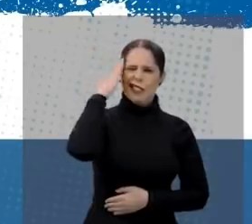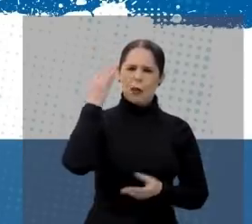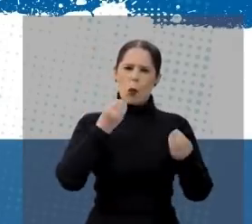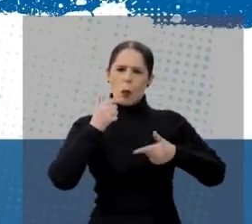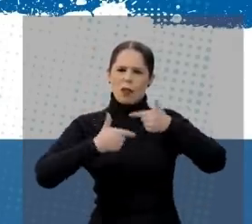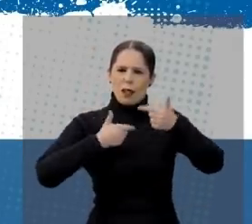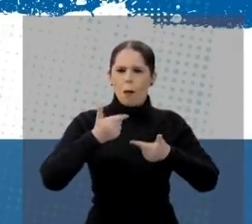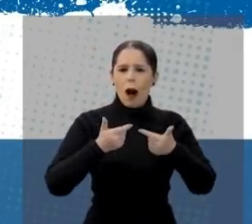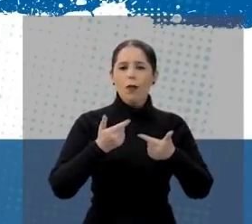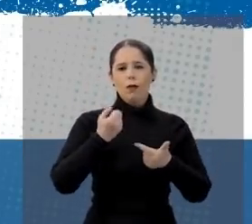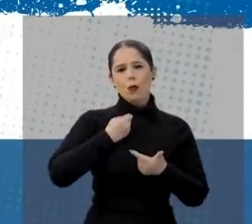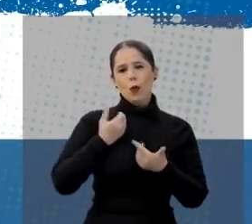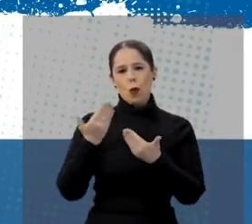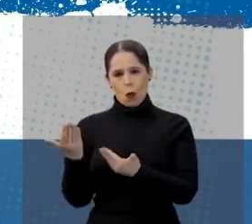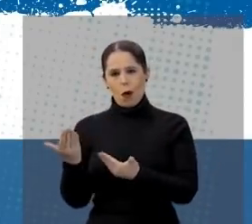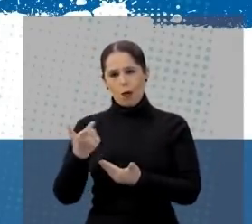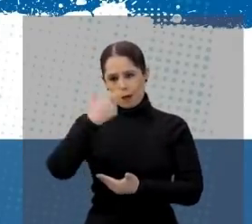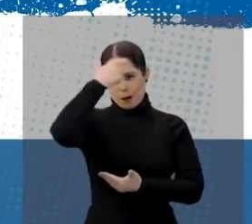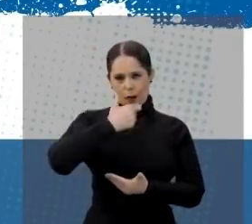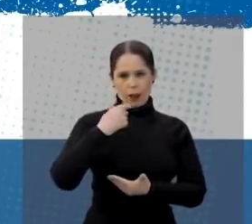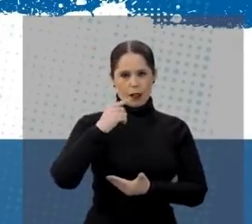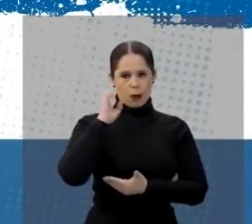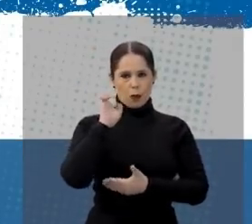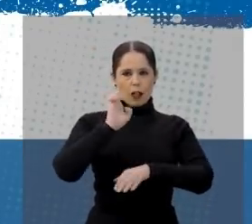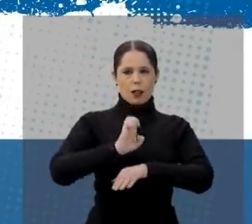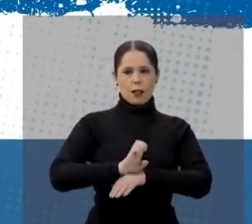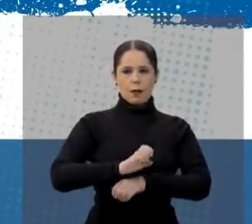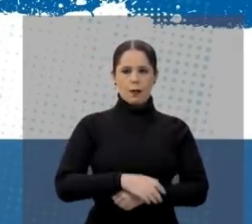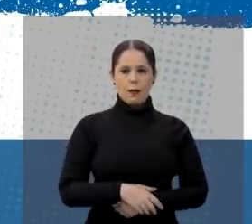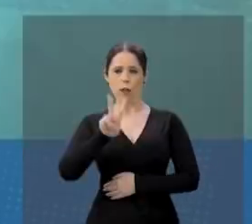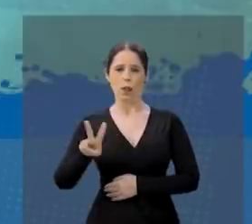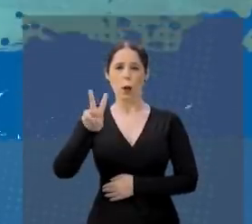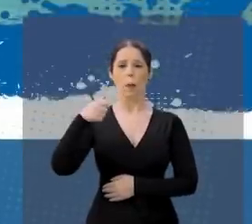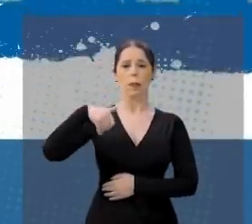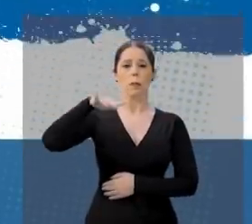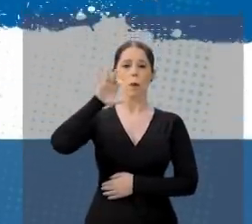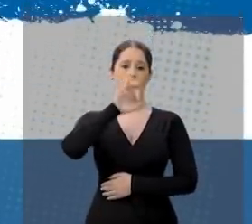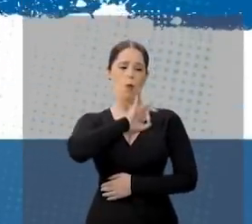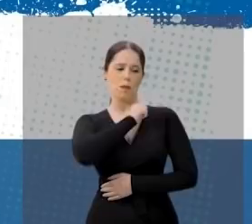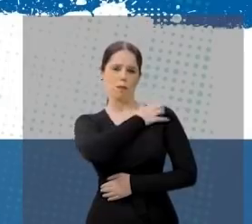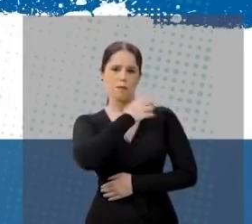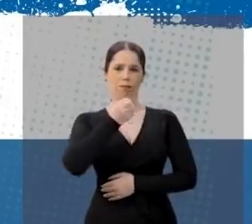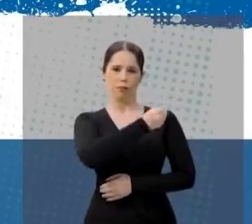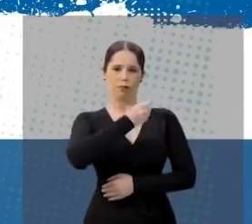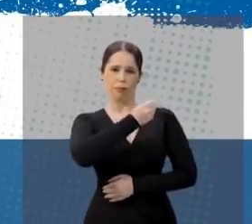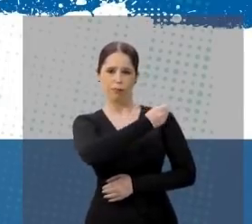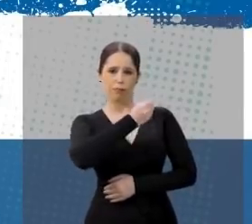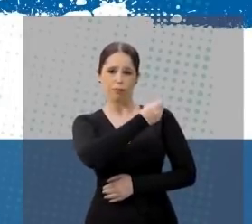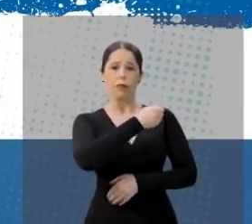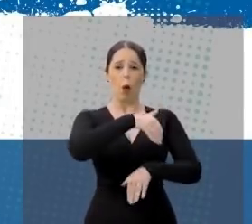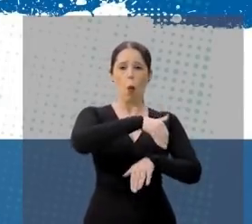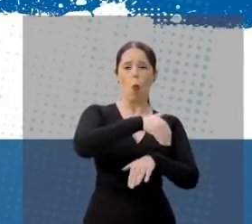de quem sabe fazer, 45451 faz alcarão deputado estadual. Minha mão precisa de mais brigadianos. Deputado estadual